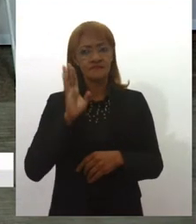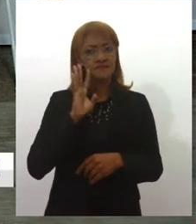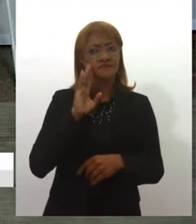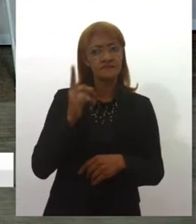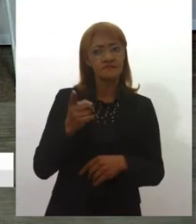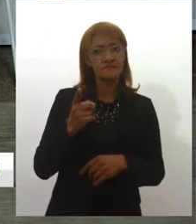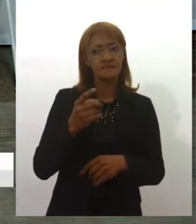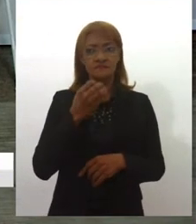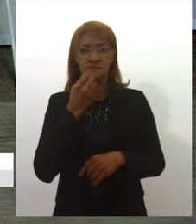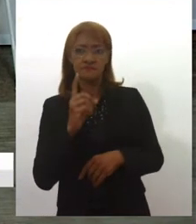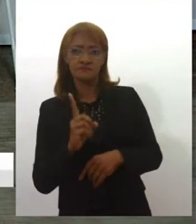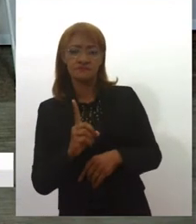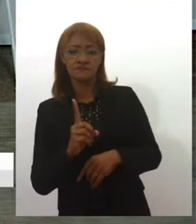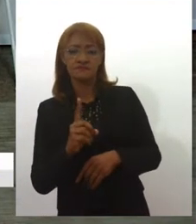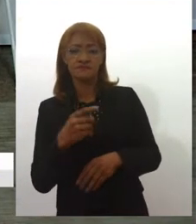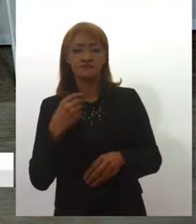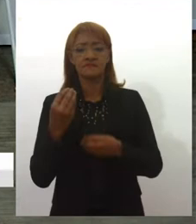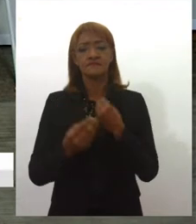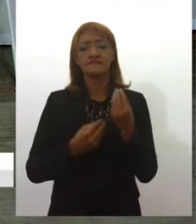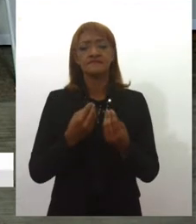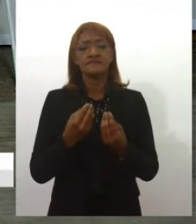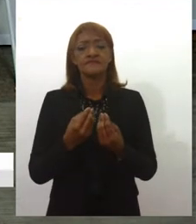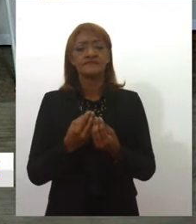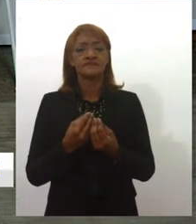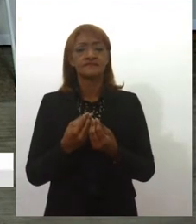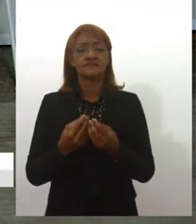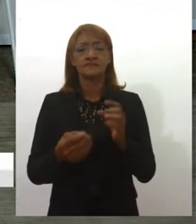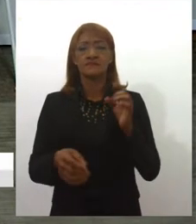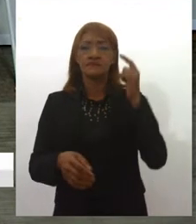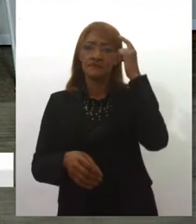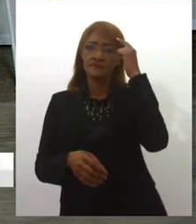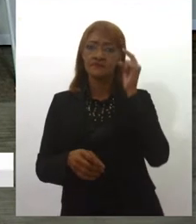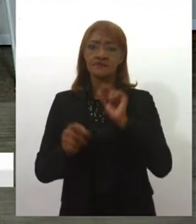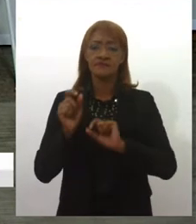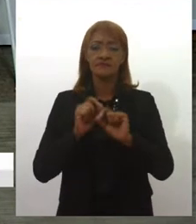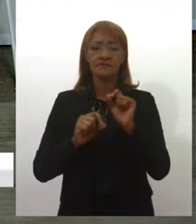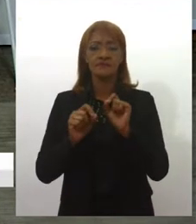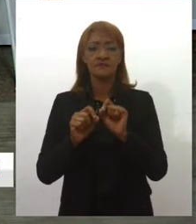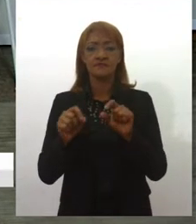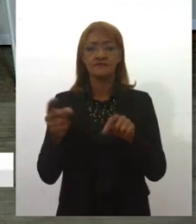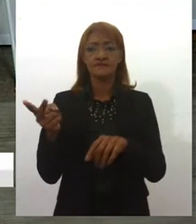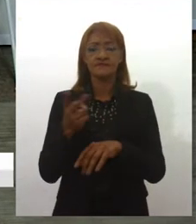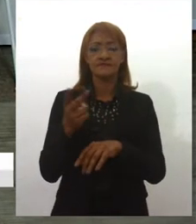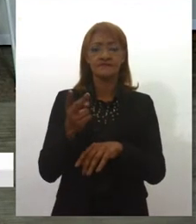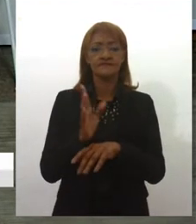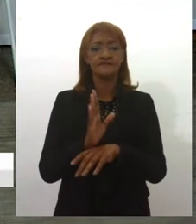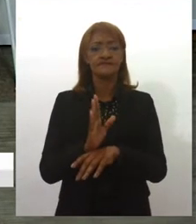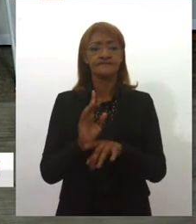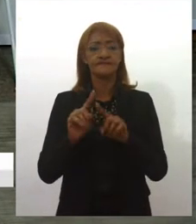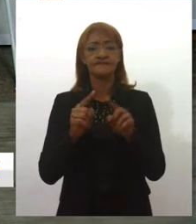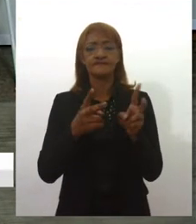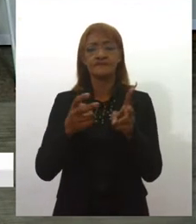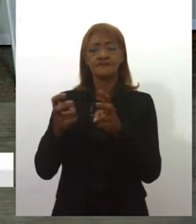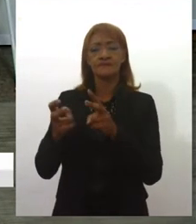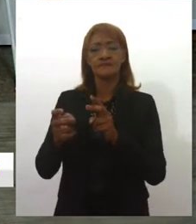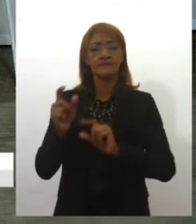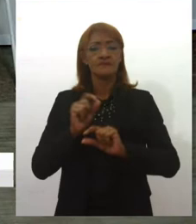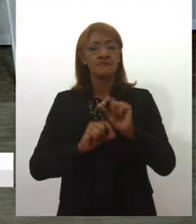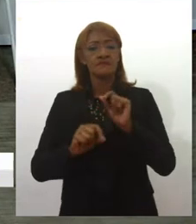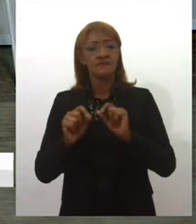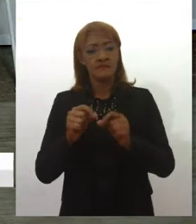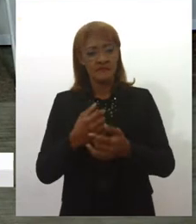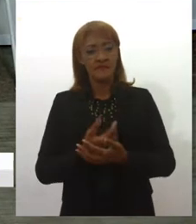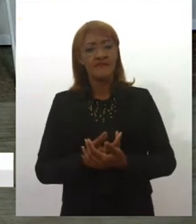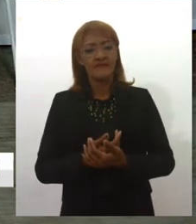Não está? Não necessariamente pensando só na perspectiva de vocês, mas do que vocês observam aí estando realmente